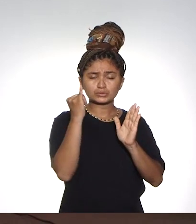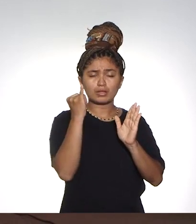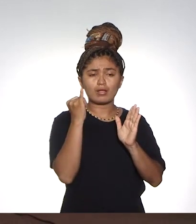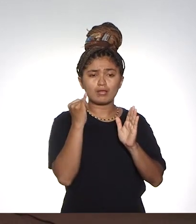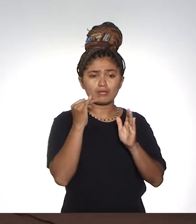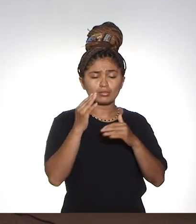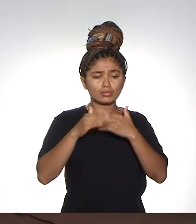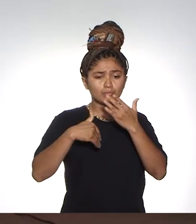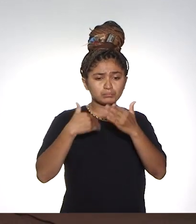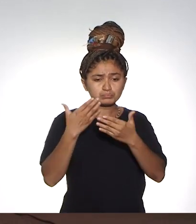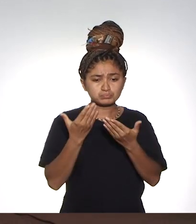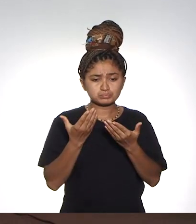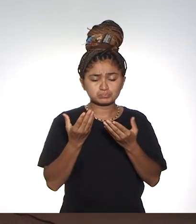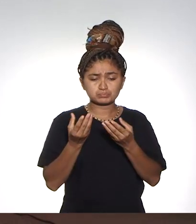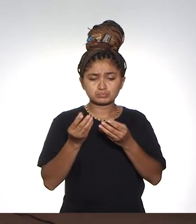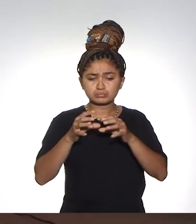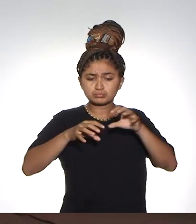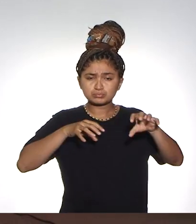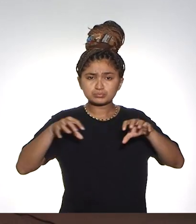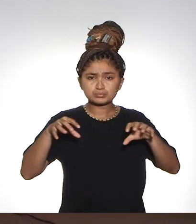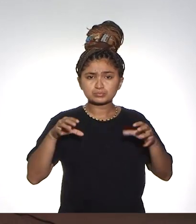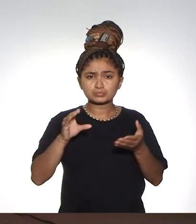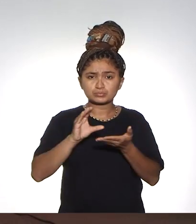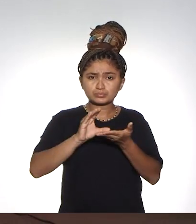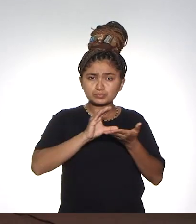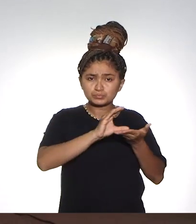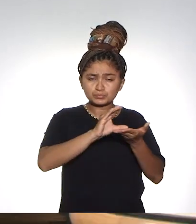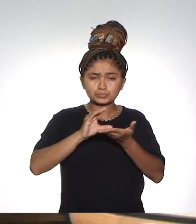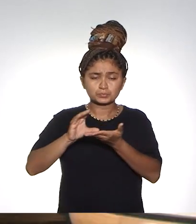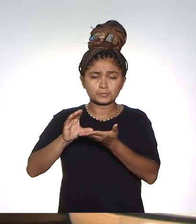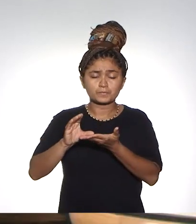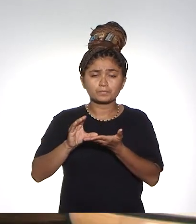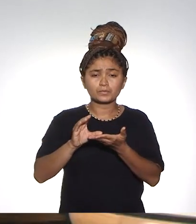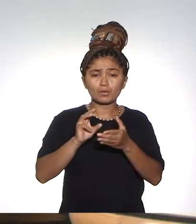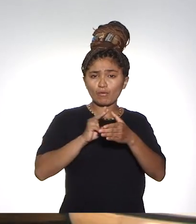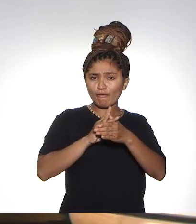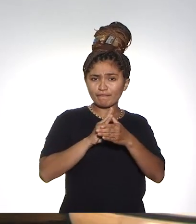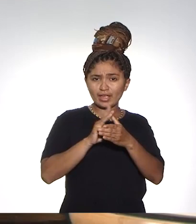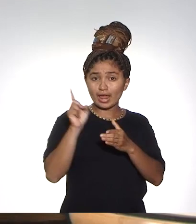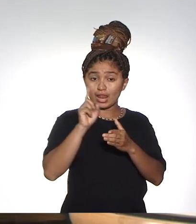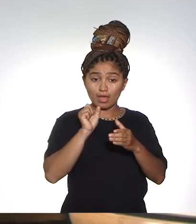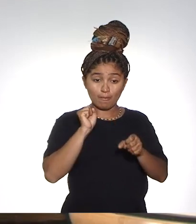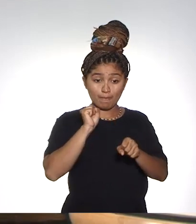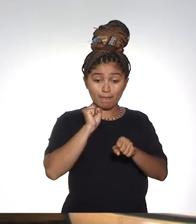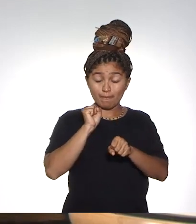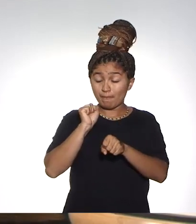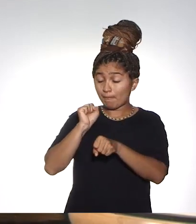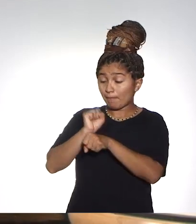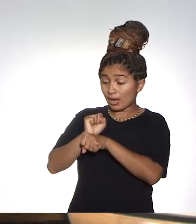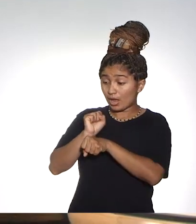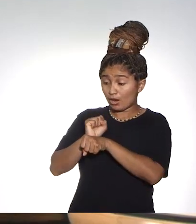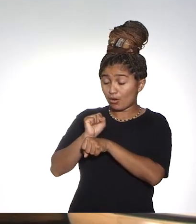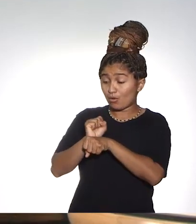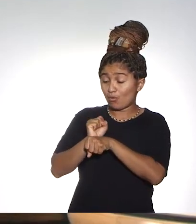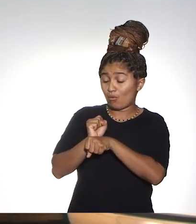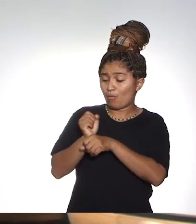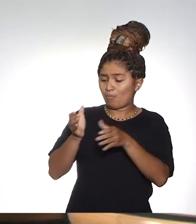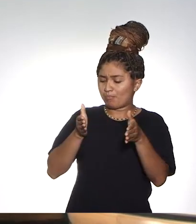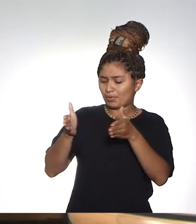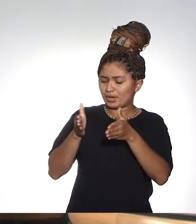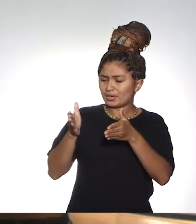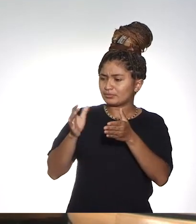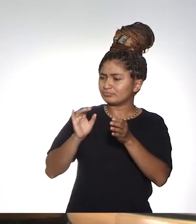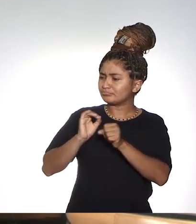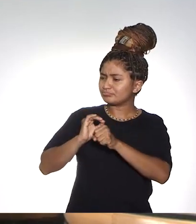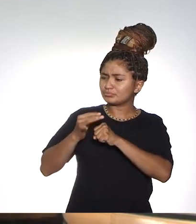nesse fomento de distribuição orçamentária. Nós falamos que a UFRR não parou nesse período de pandemia,